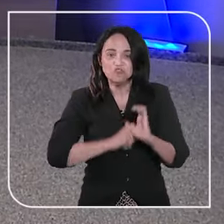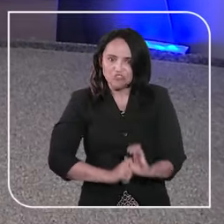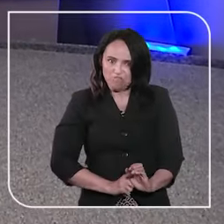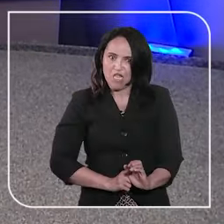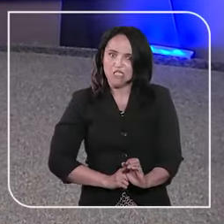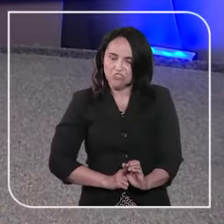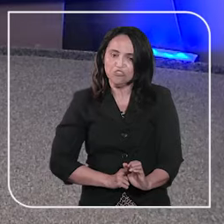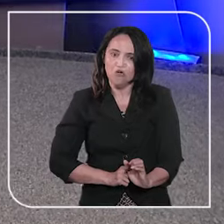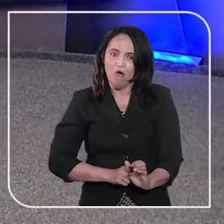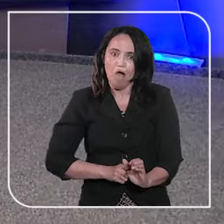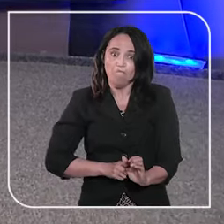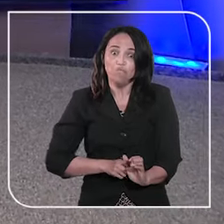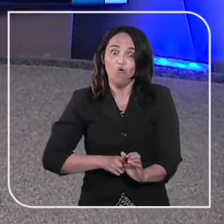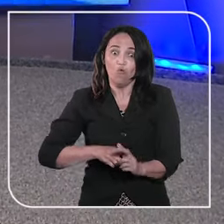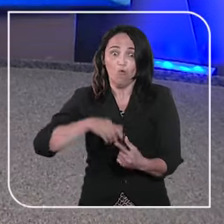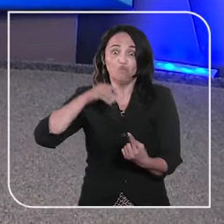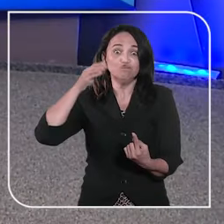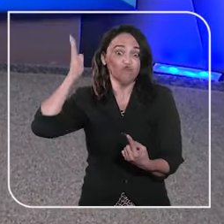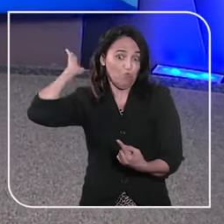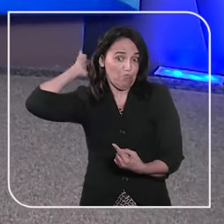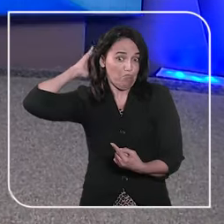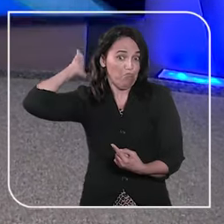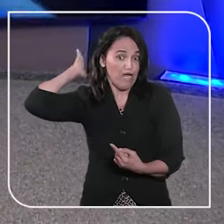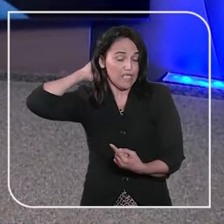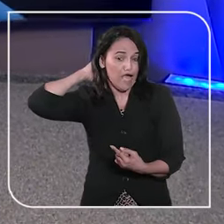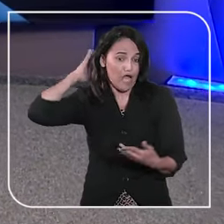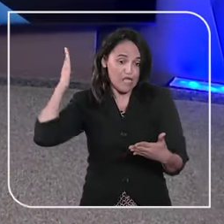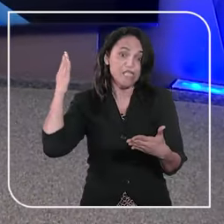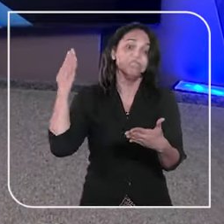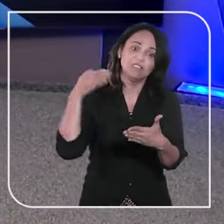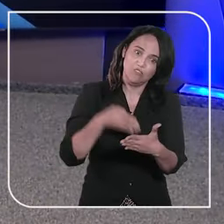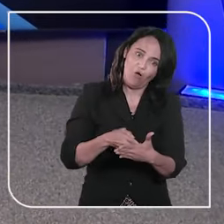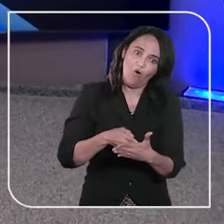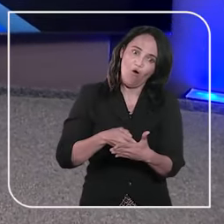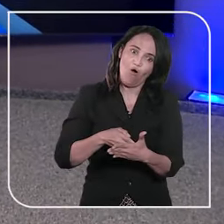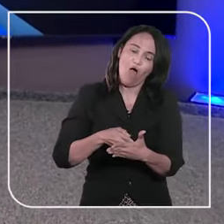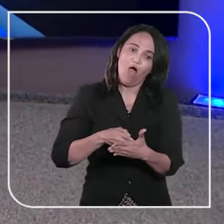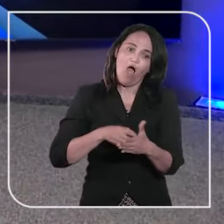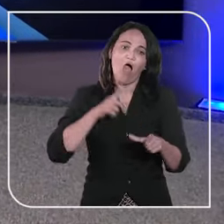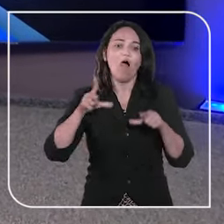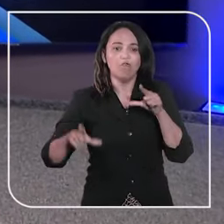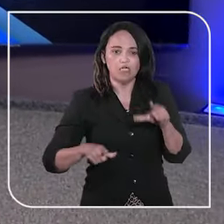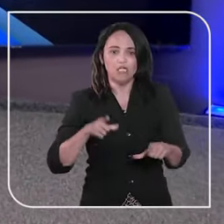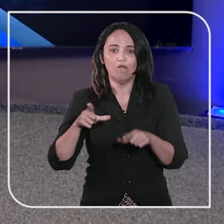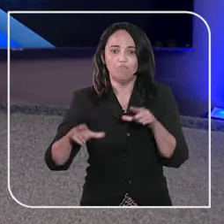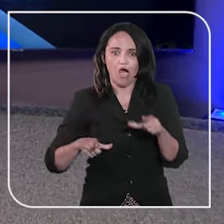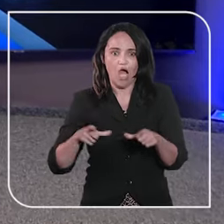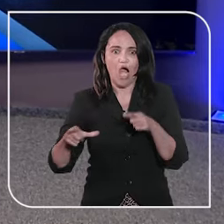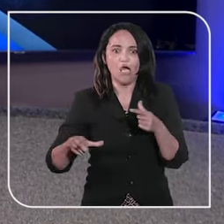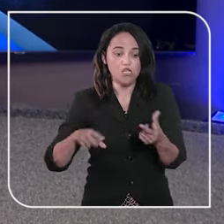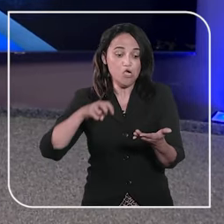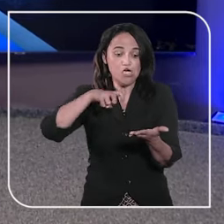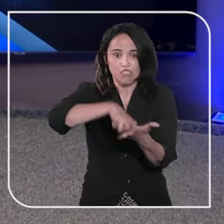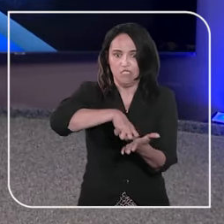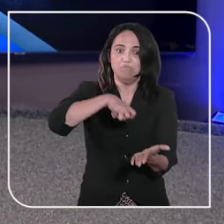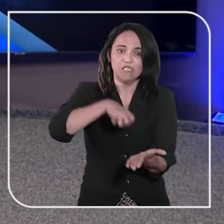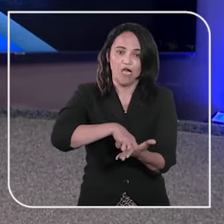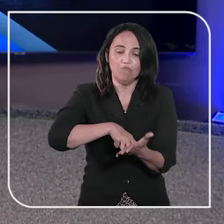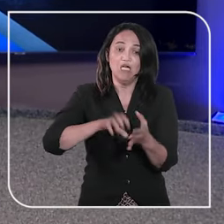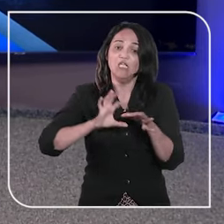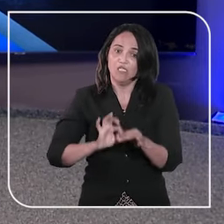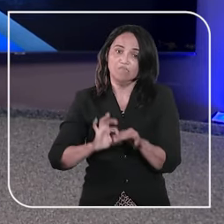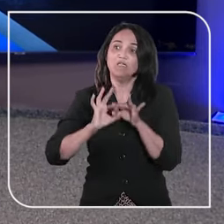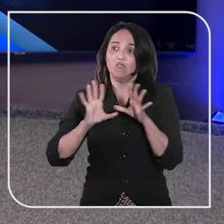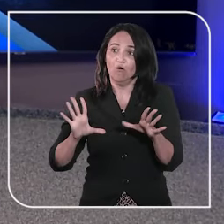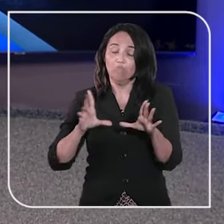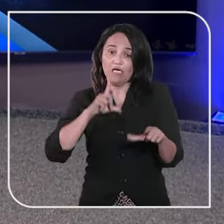Pará. Mas, no STJ, a sexta turma limitou a suspensão à advocacia criminal, liberando o advogado para